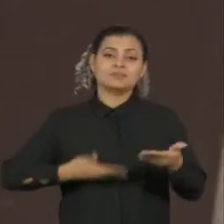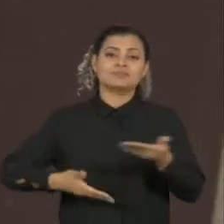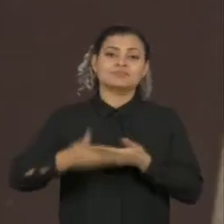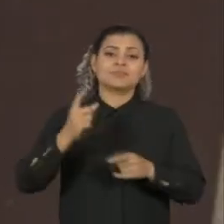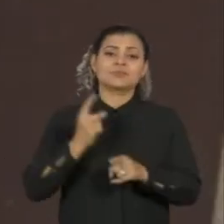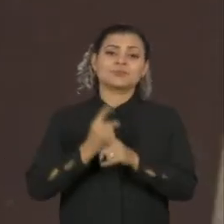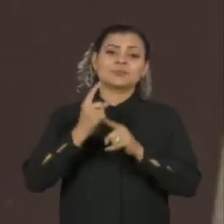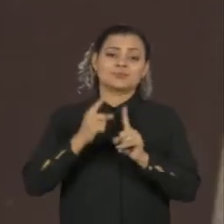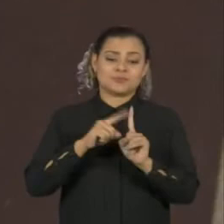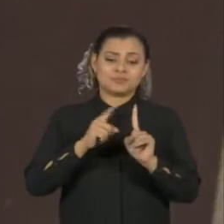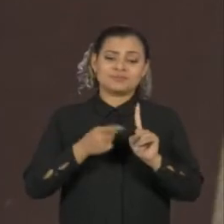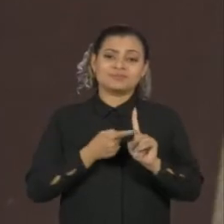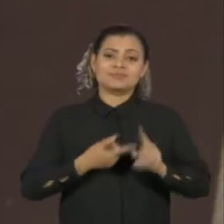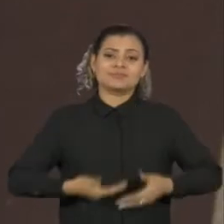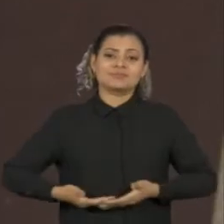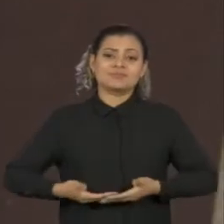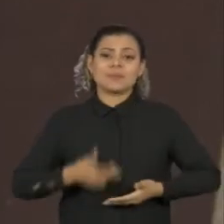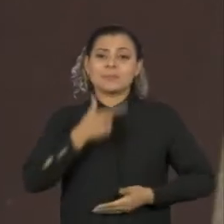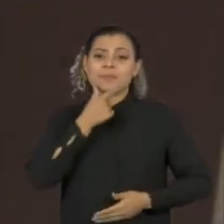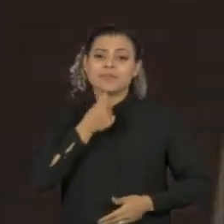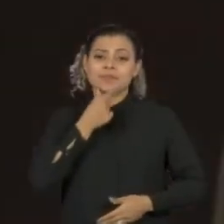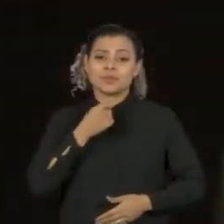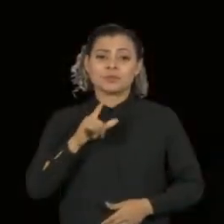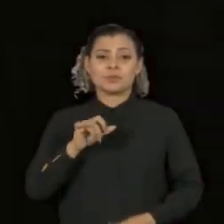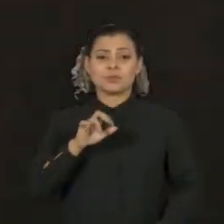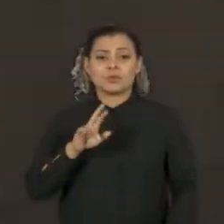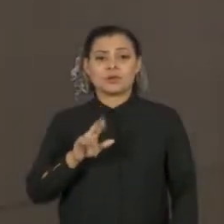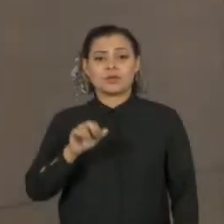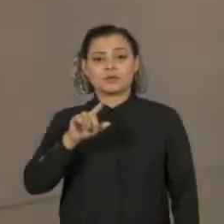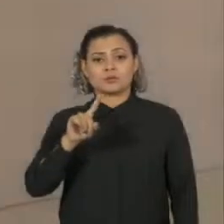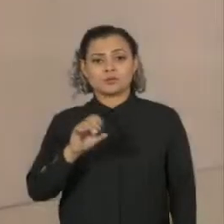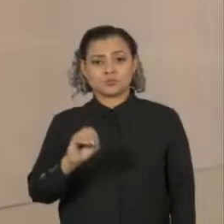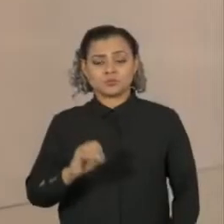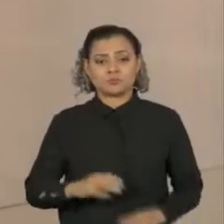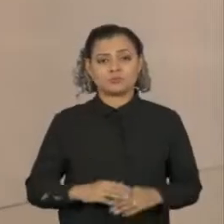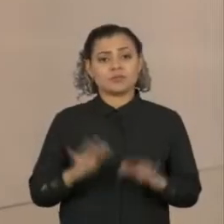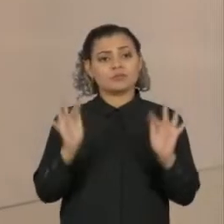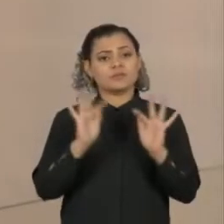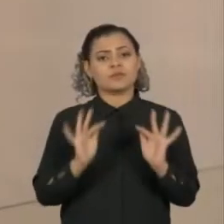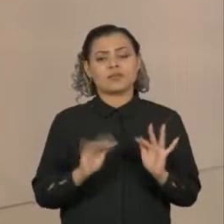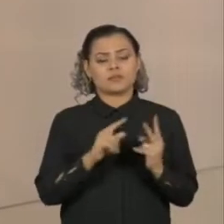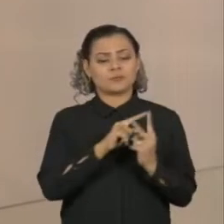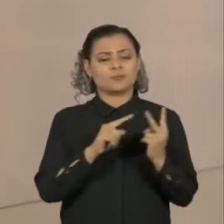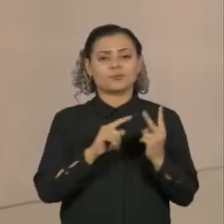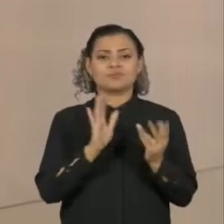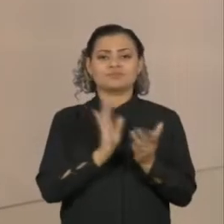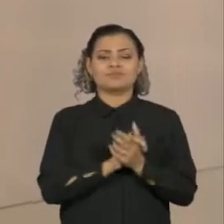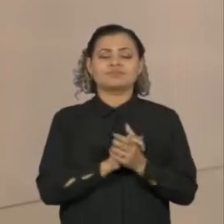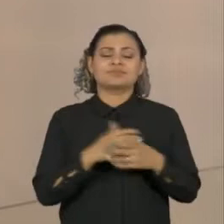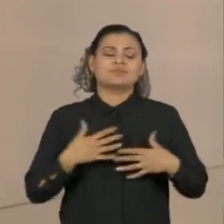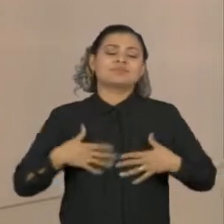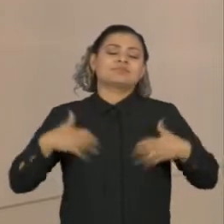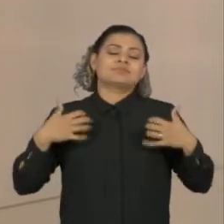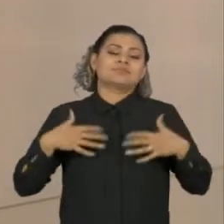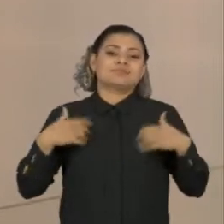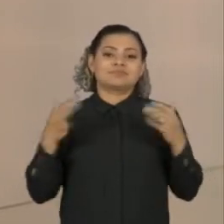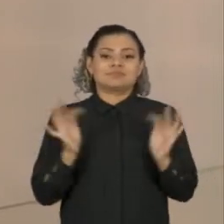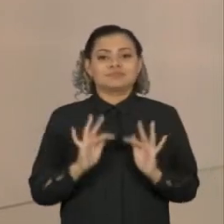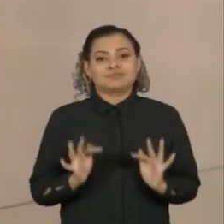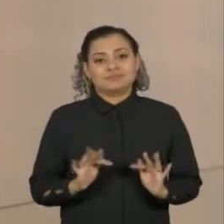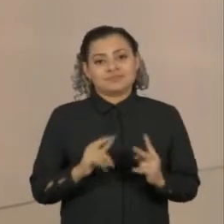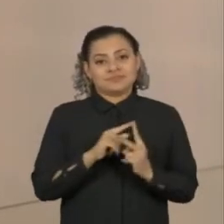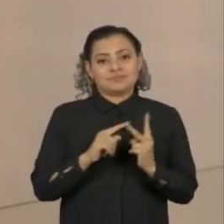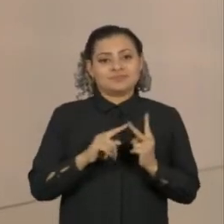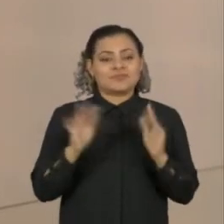descoberta do sexo do bebê, o menino, Lorenzo. Eles estavam felicíssimos. Luiz e